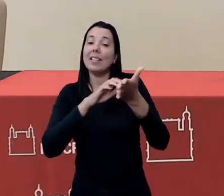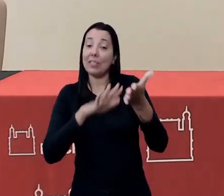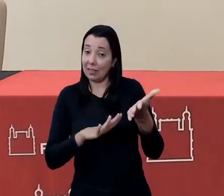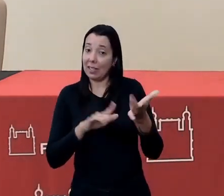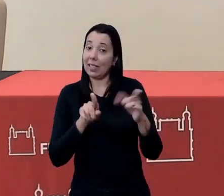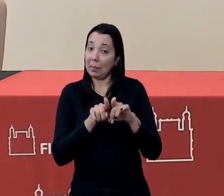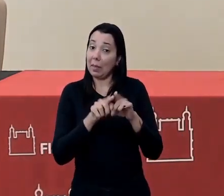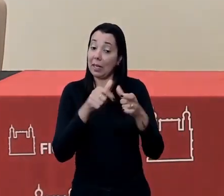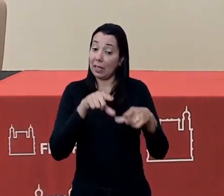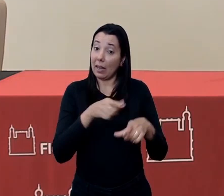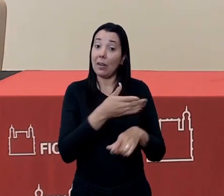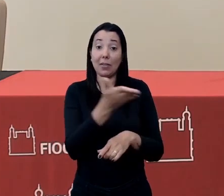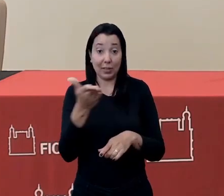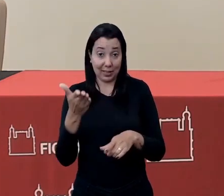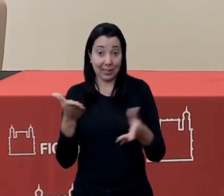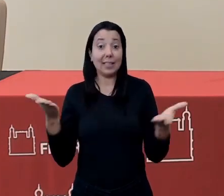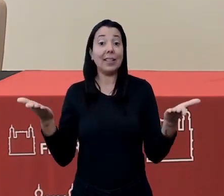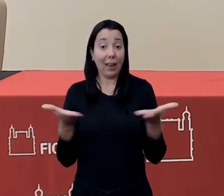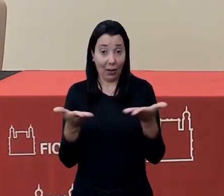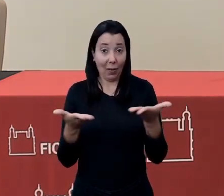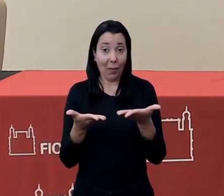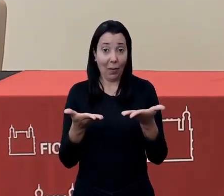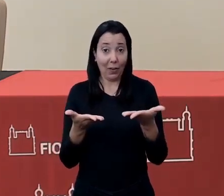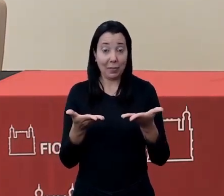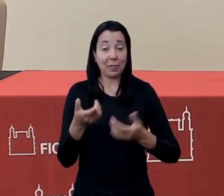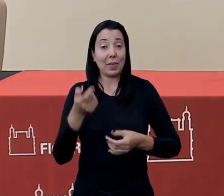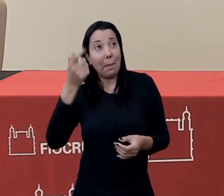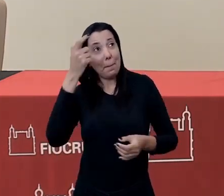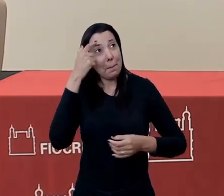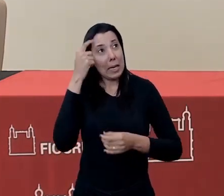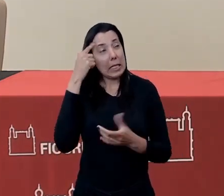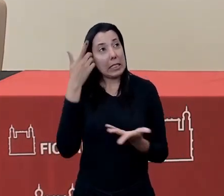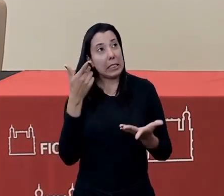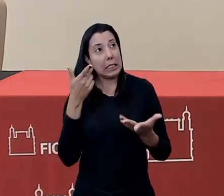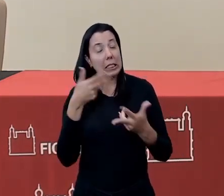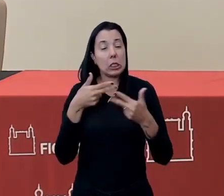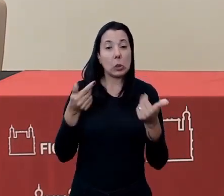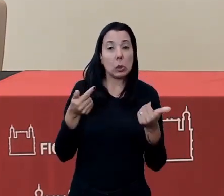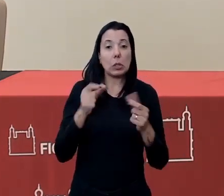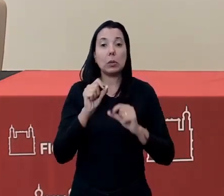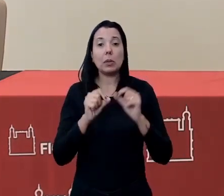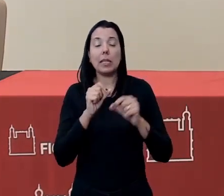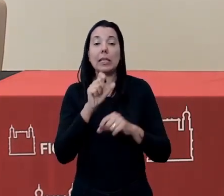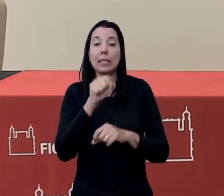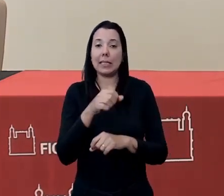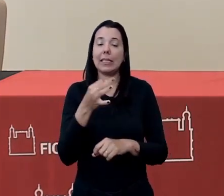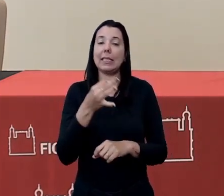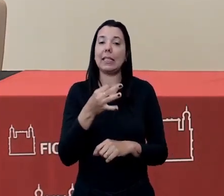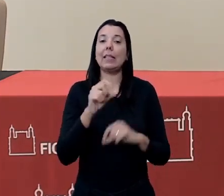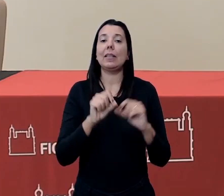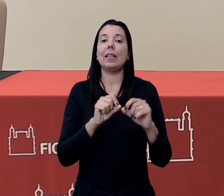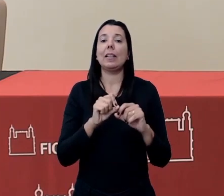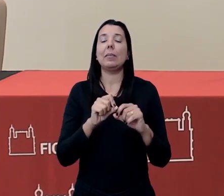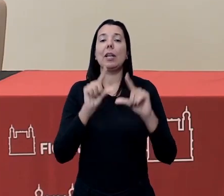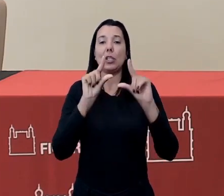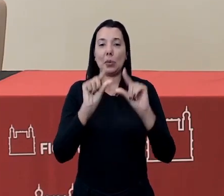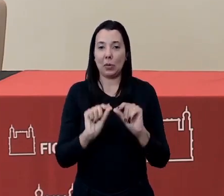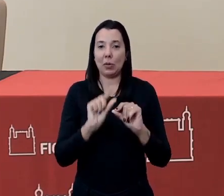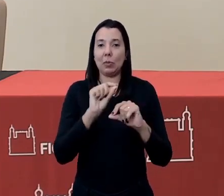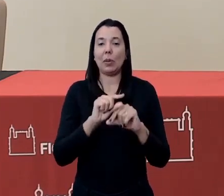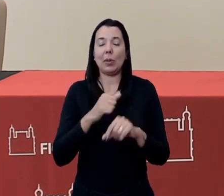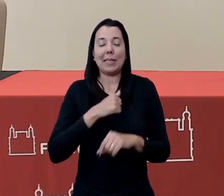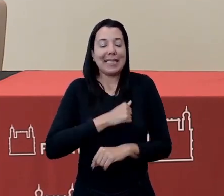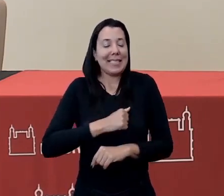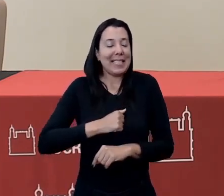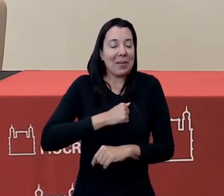e estar com vocês agora, quando a gente pensa no acolhimento, é exatamente para a gente diminuir um pouco